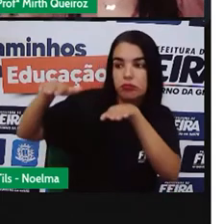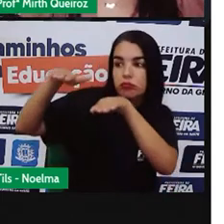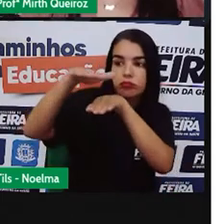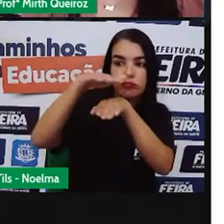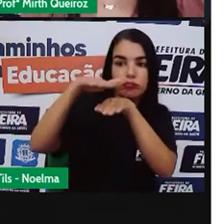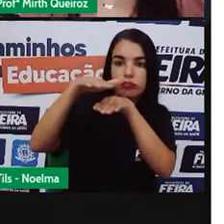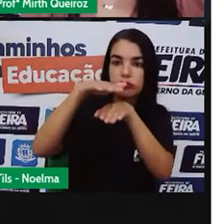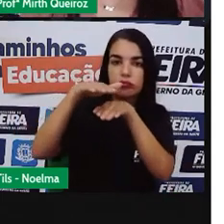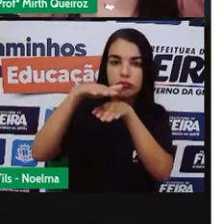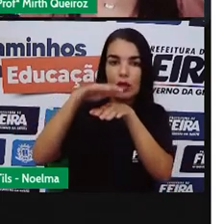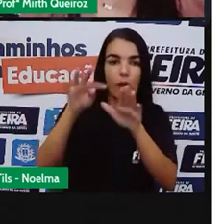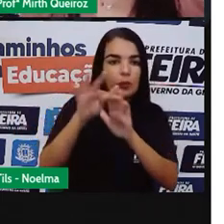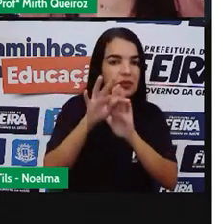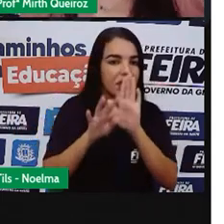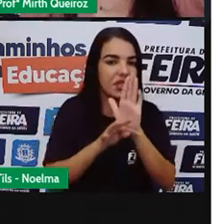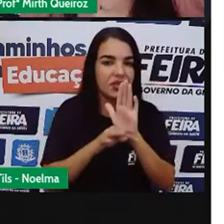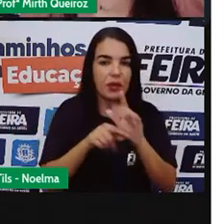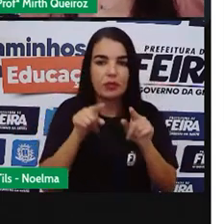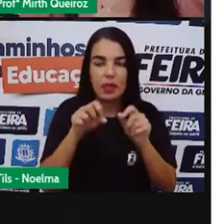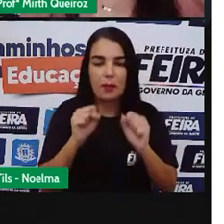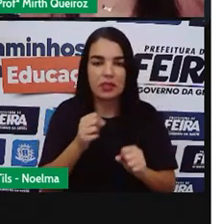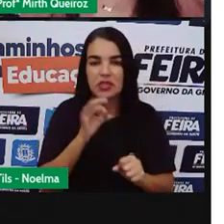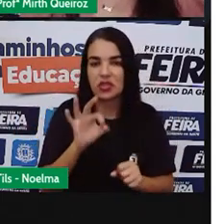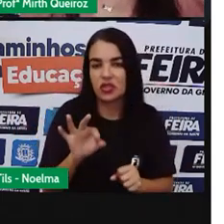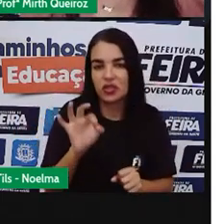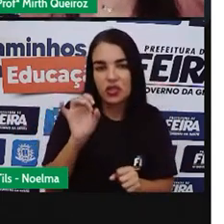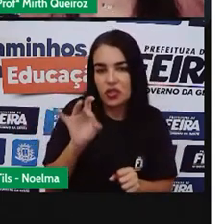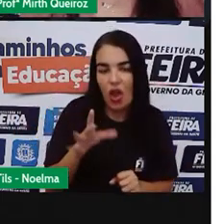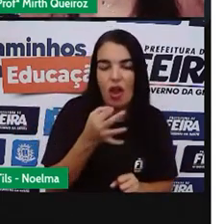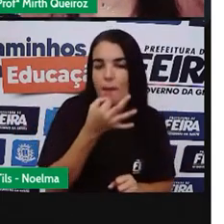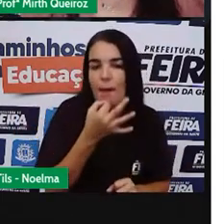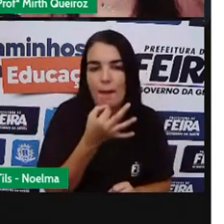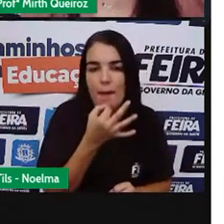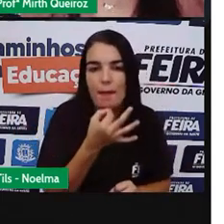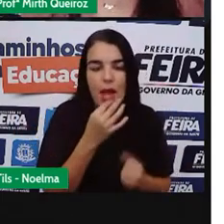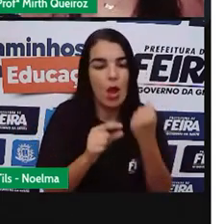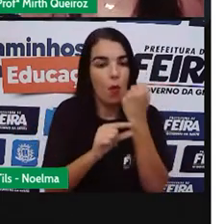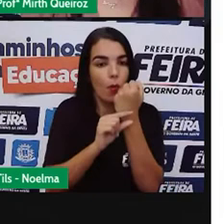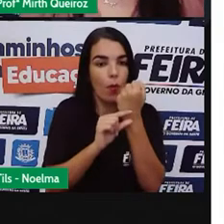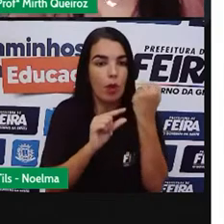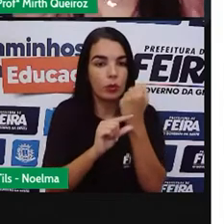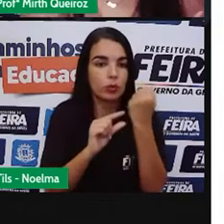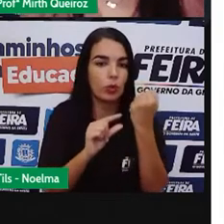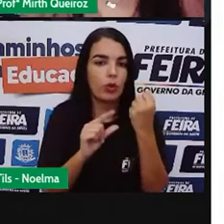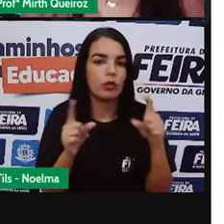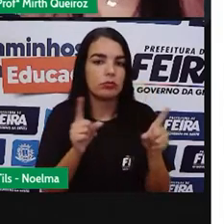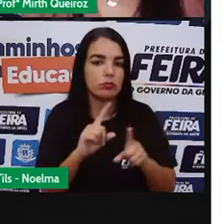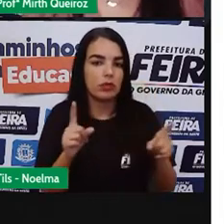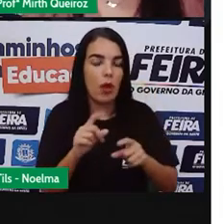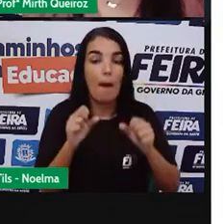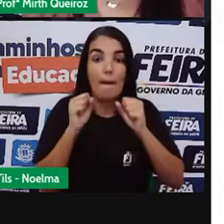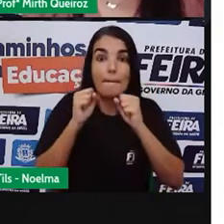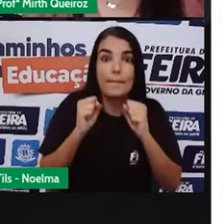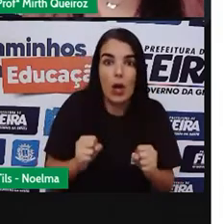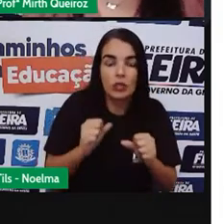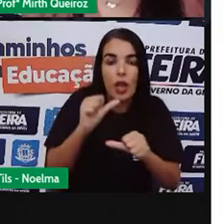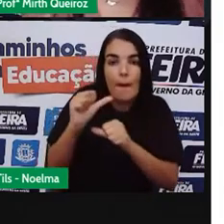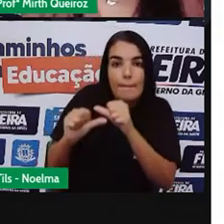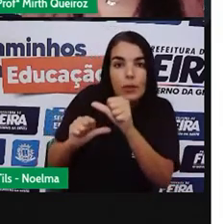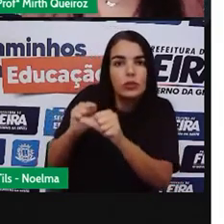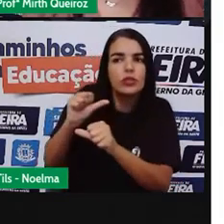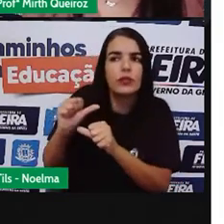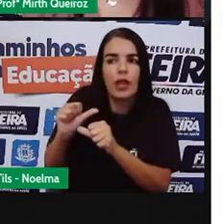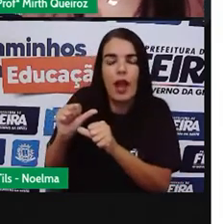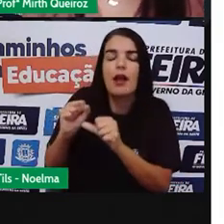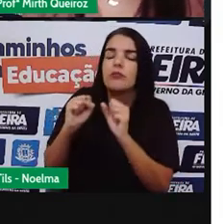só para criticar o autor. Não, você tem que entender também o posicionamento do autor para que assim você possa modificar